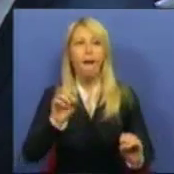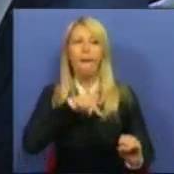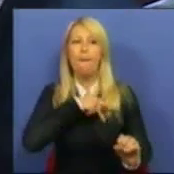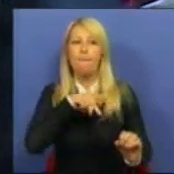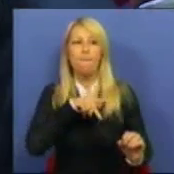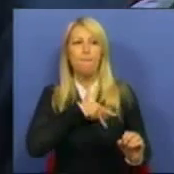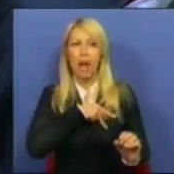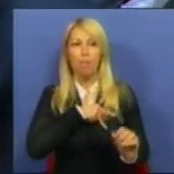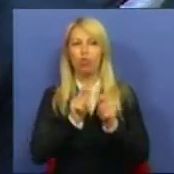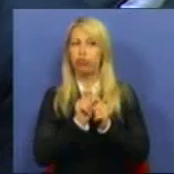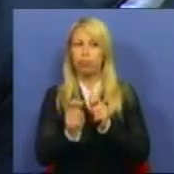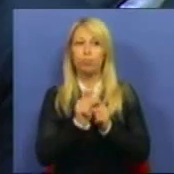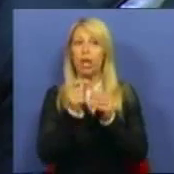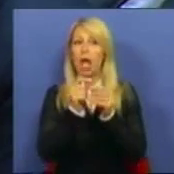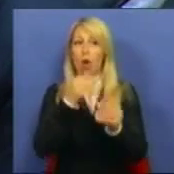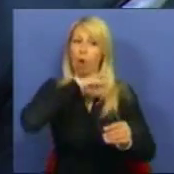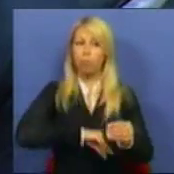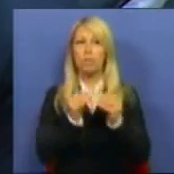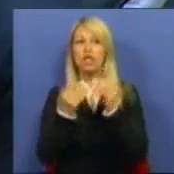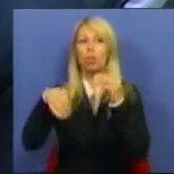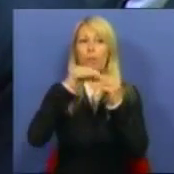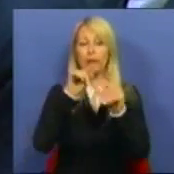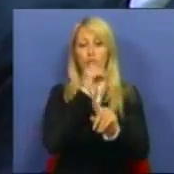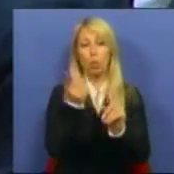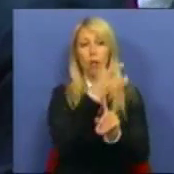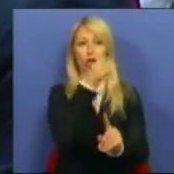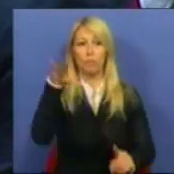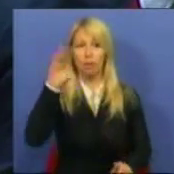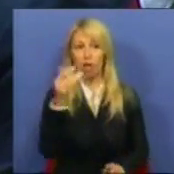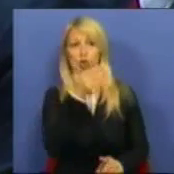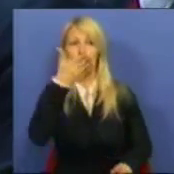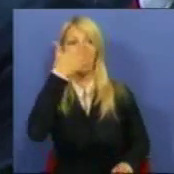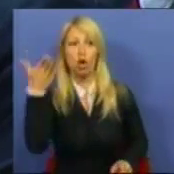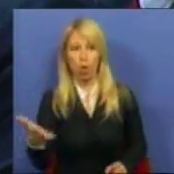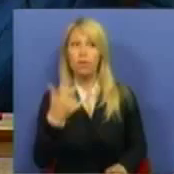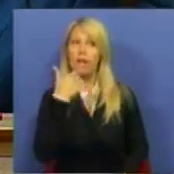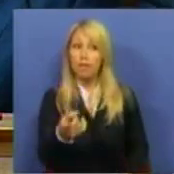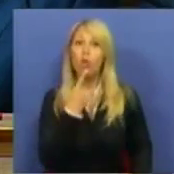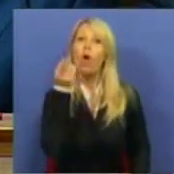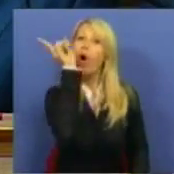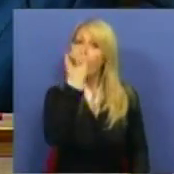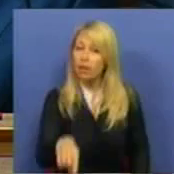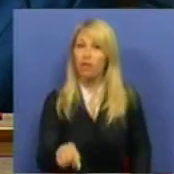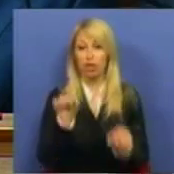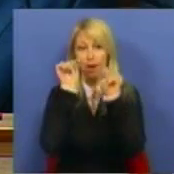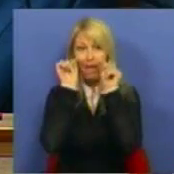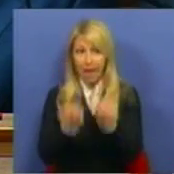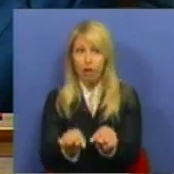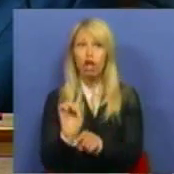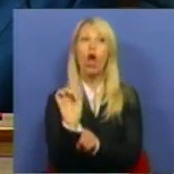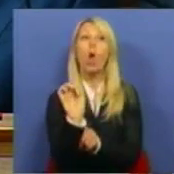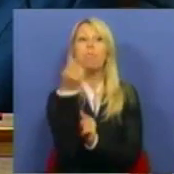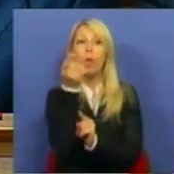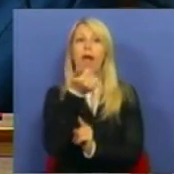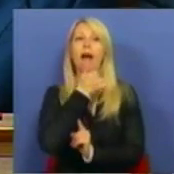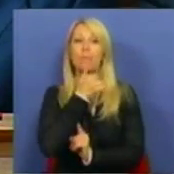remunerações suplementares em 2010 e 2011. Repito mais uma vez, esta é talvez a medida